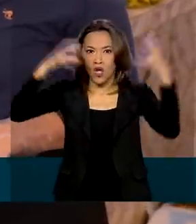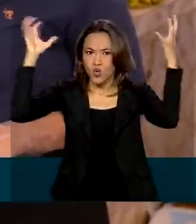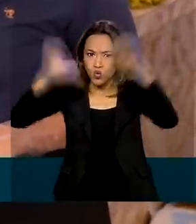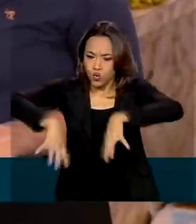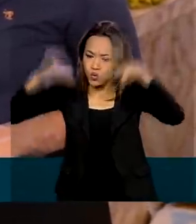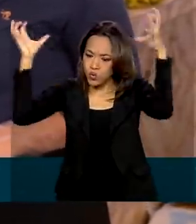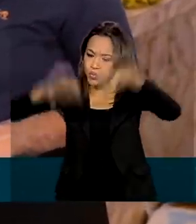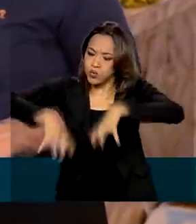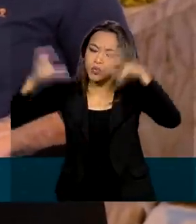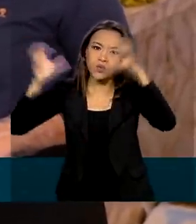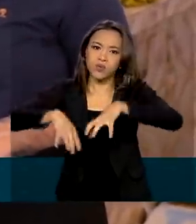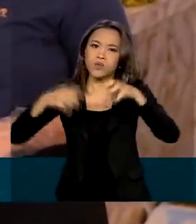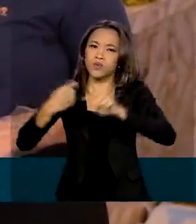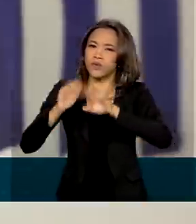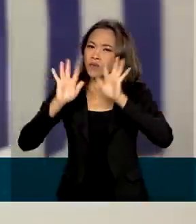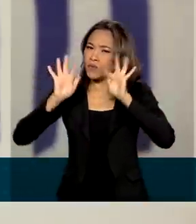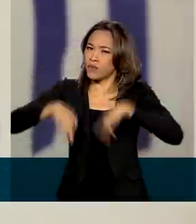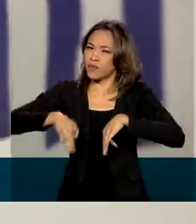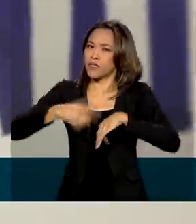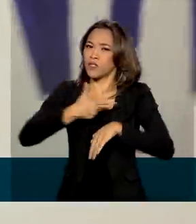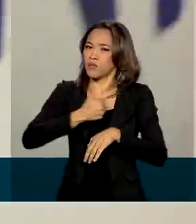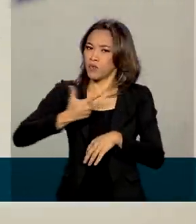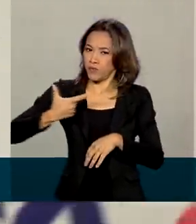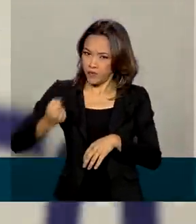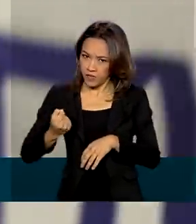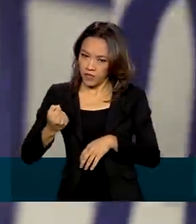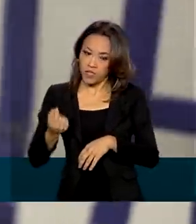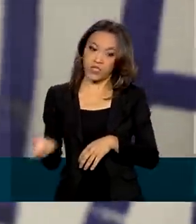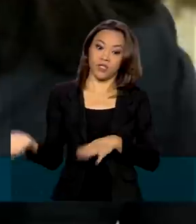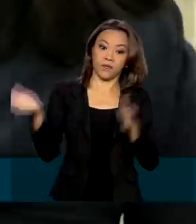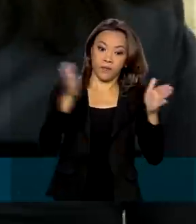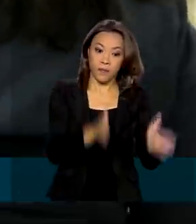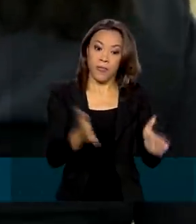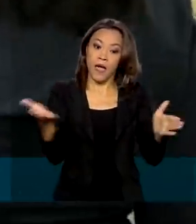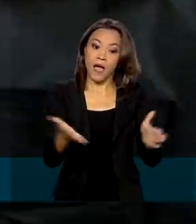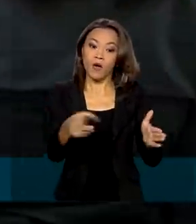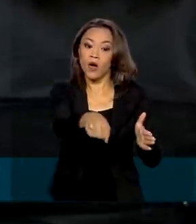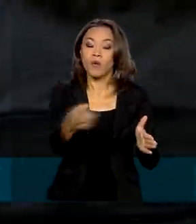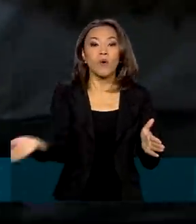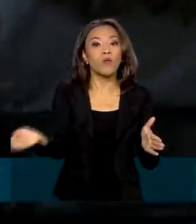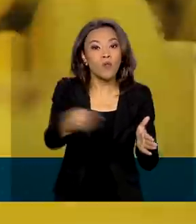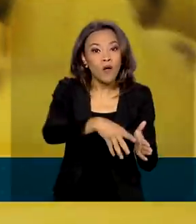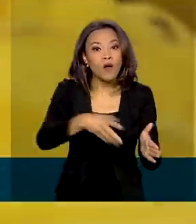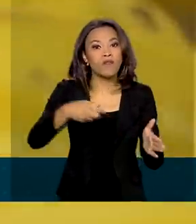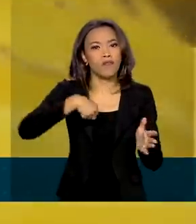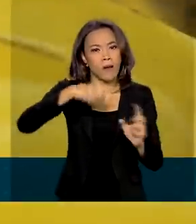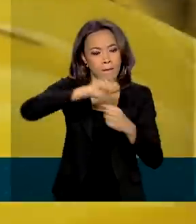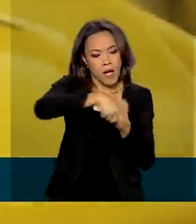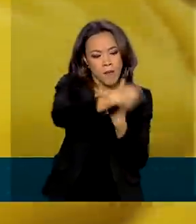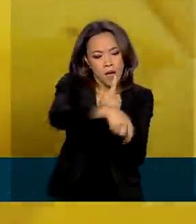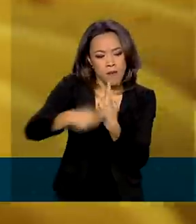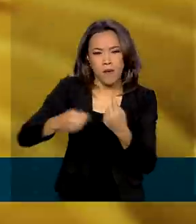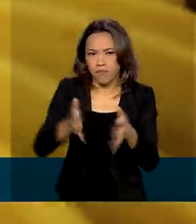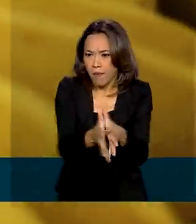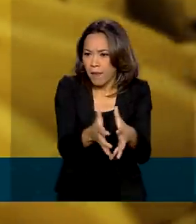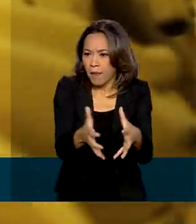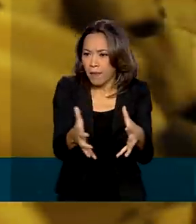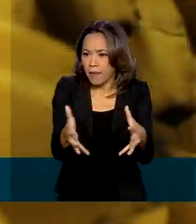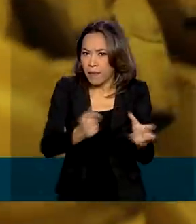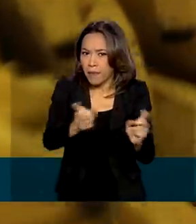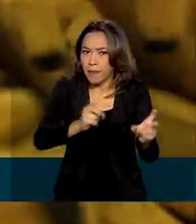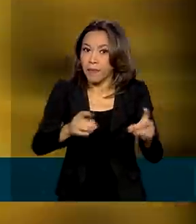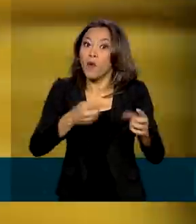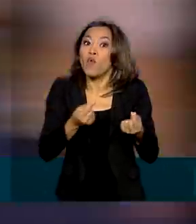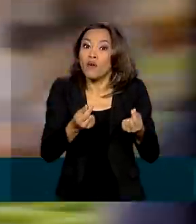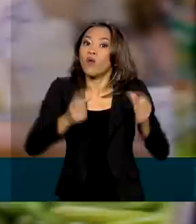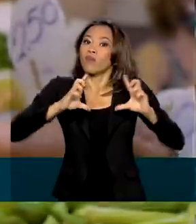plantações no final de 2020. Uma nova safra da banana começa a entrar no mercado novamente nas próximas semanas e o preço